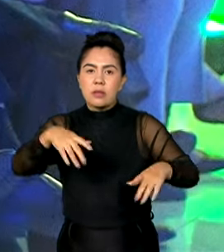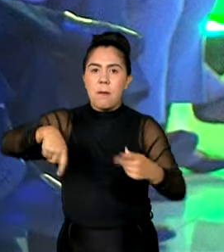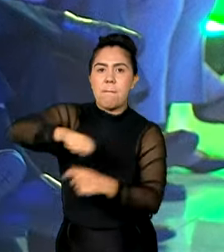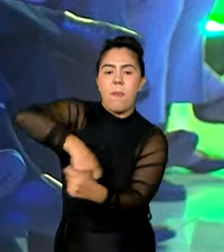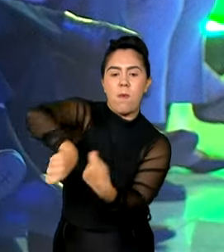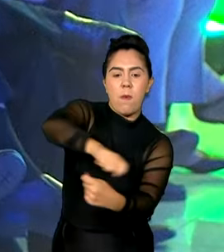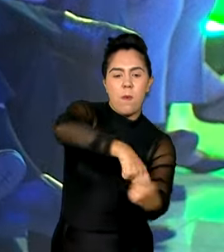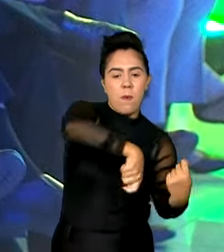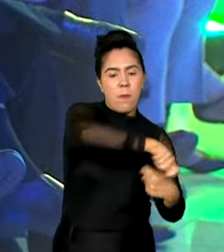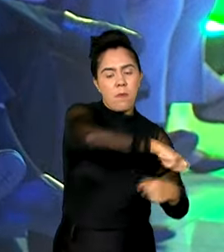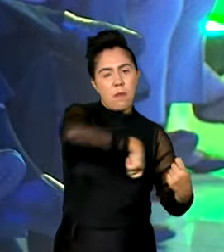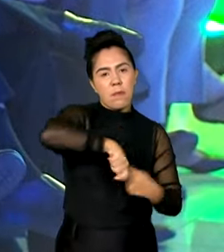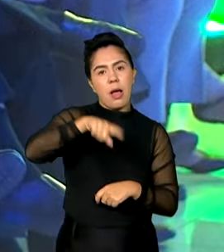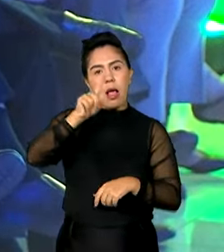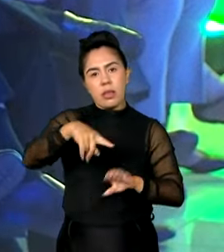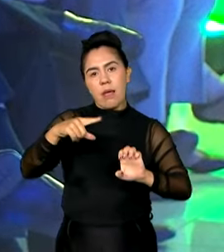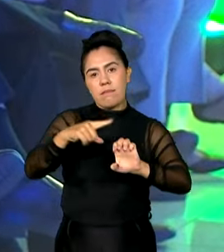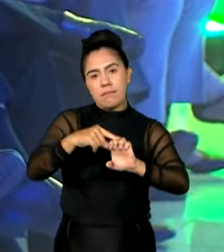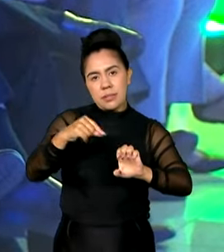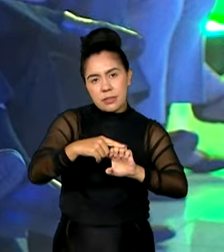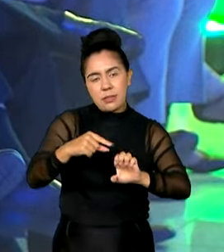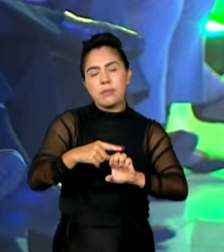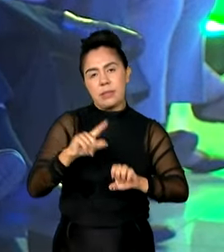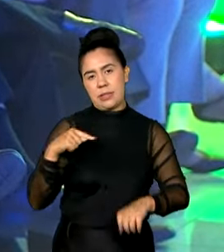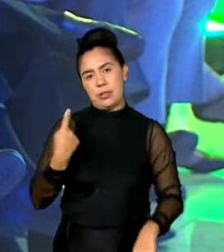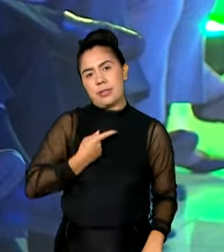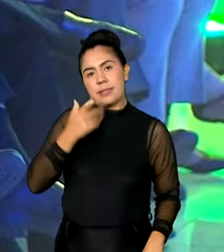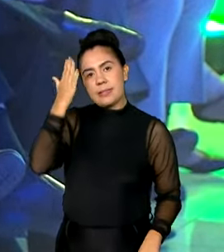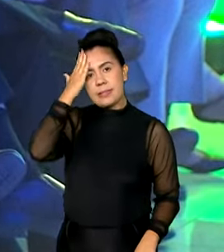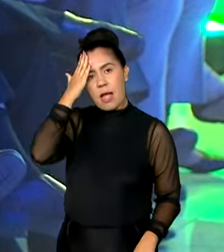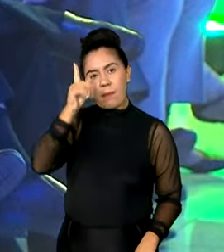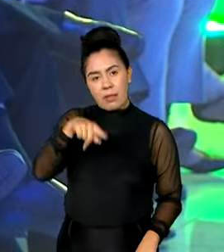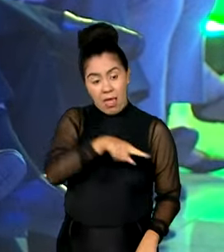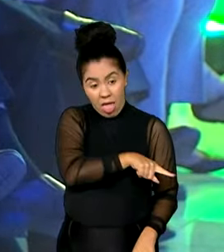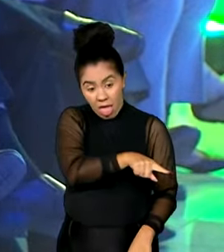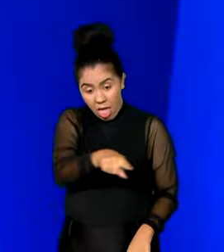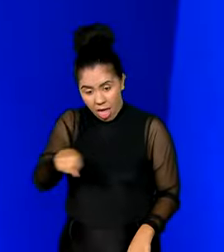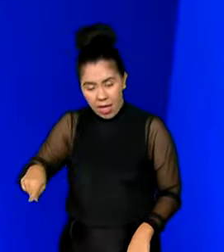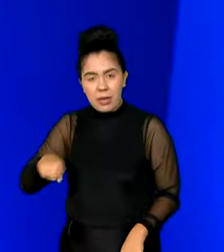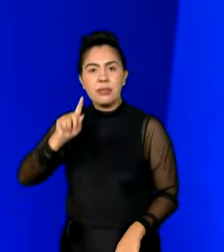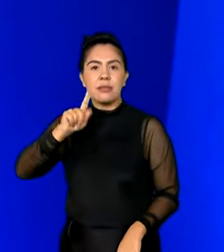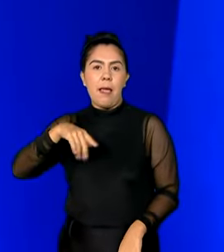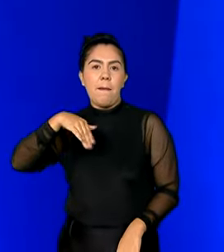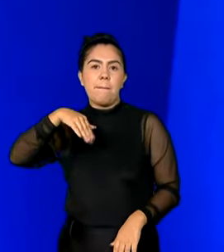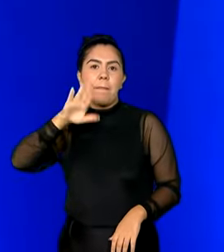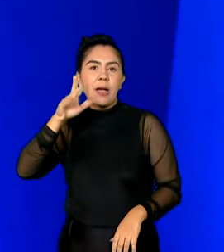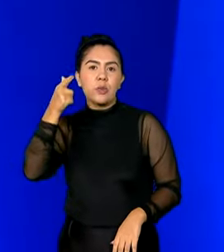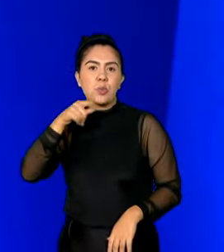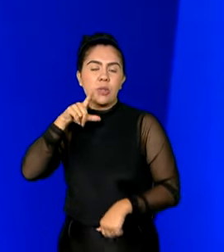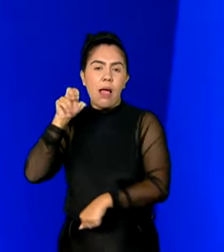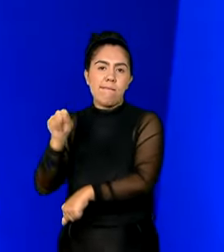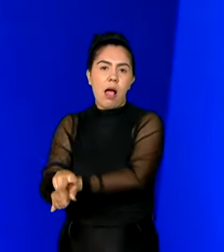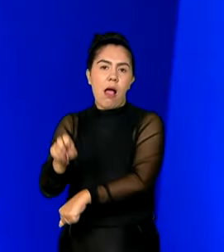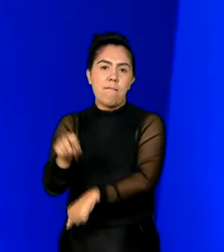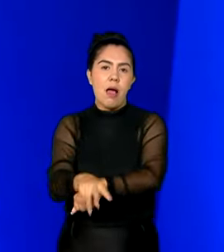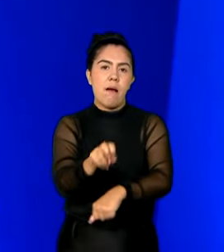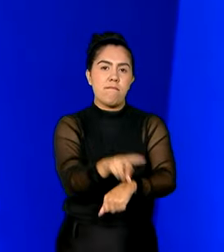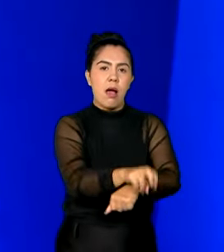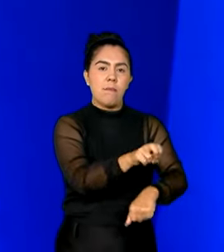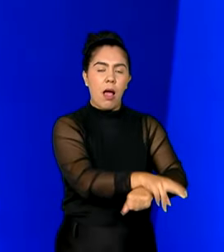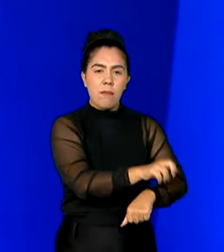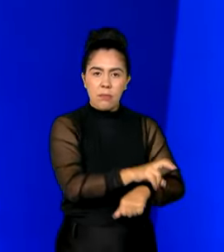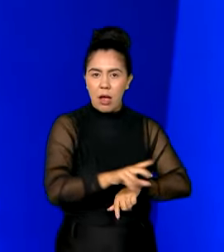e pequenas empresas, e todos nós sabemos que são elas que geram a maioria de empregos nesse país, elas que fazem